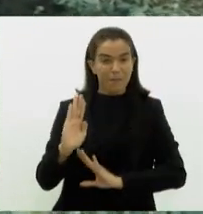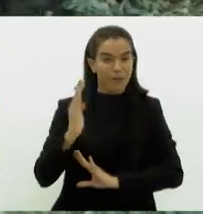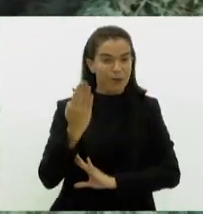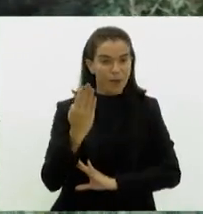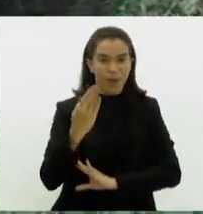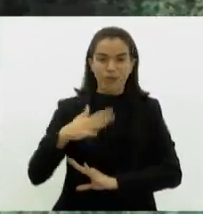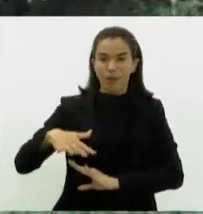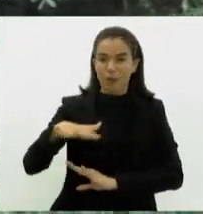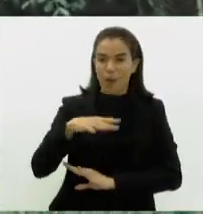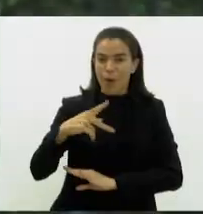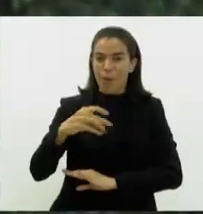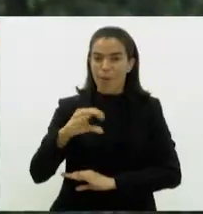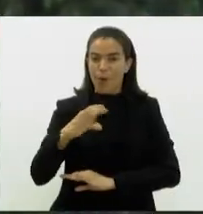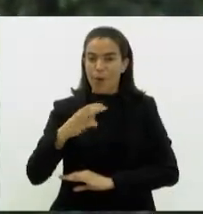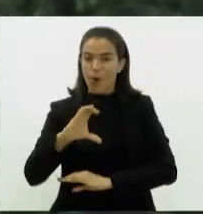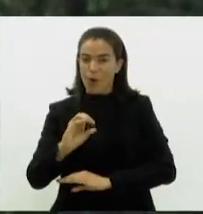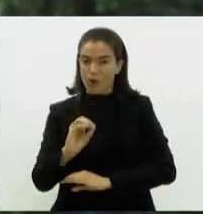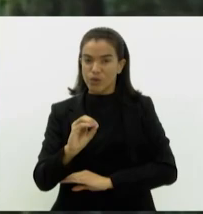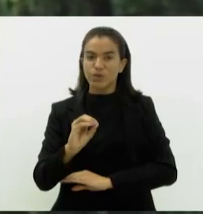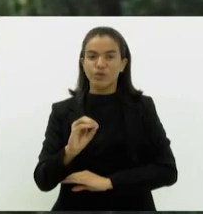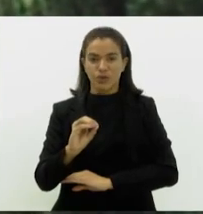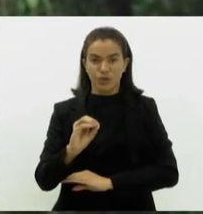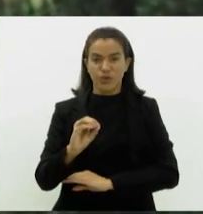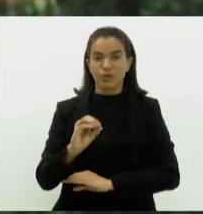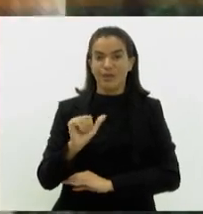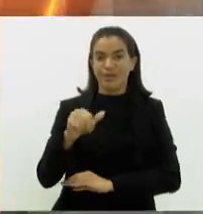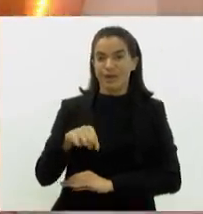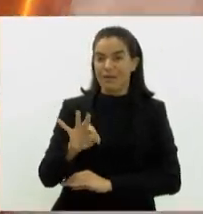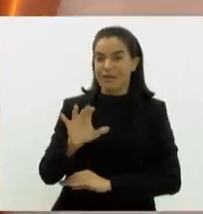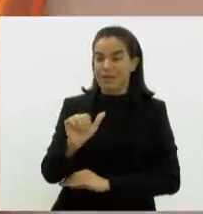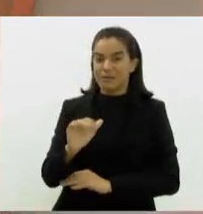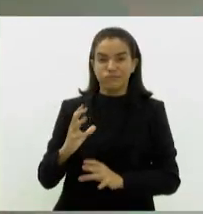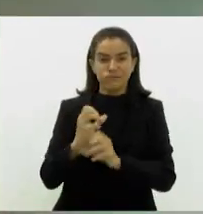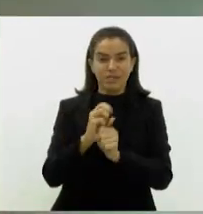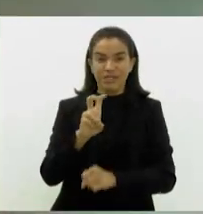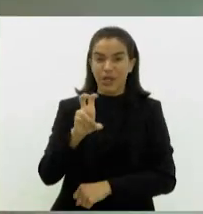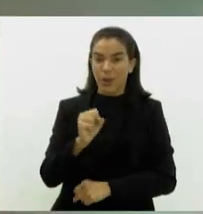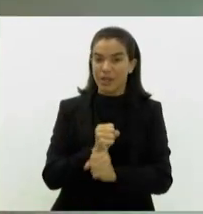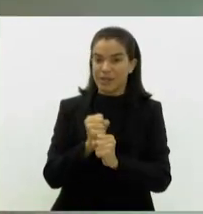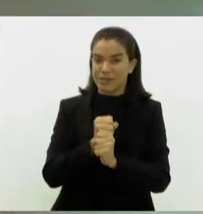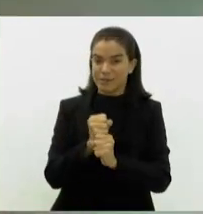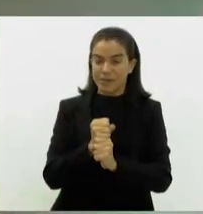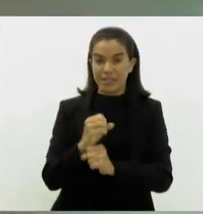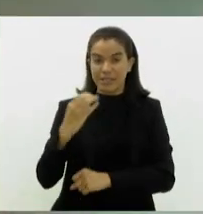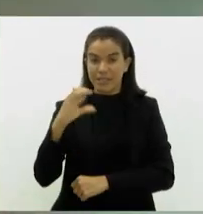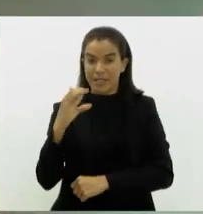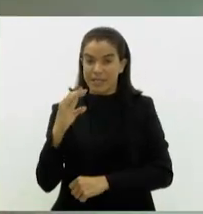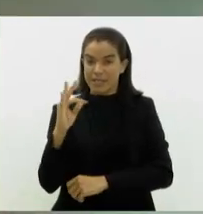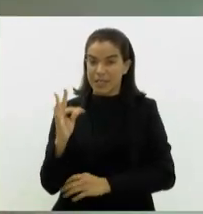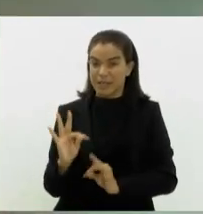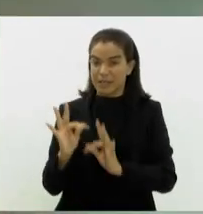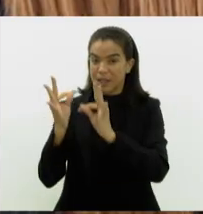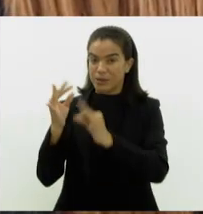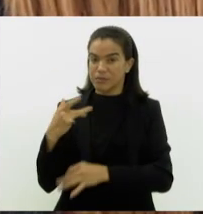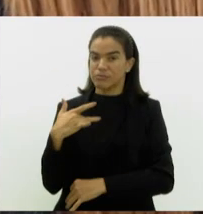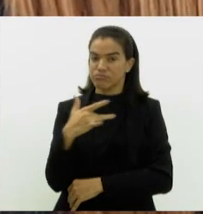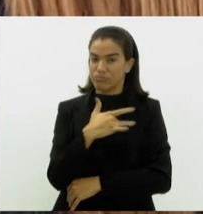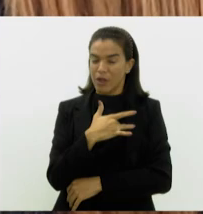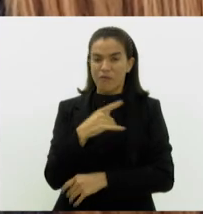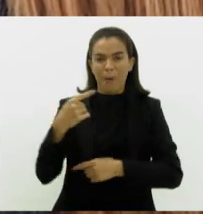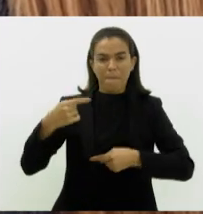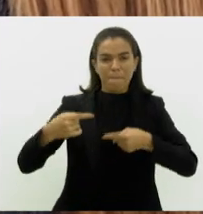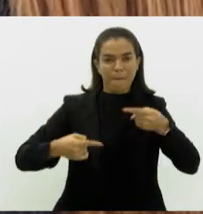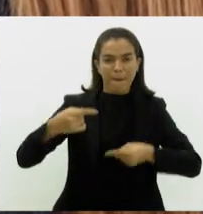Antas, em Silva Jardim, completa 50 anos. Comissões de Ciência e Tecnologia e de Saúde vão